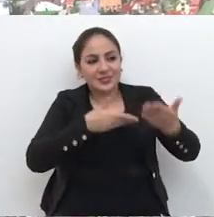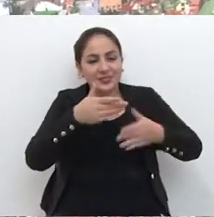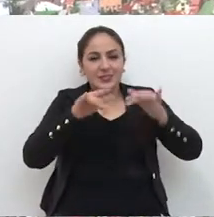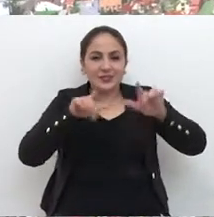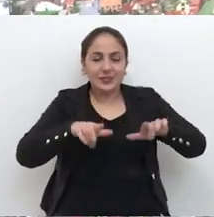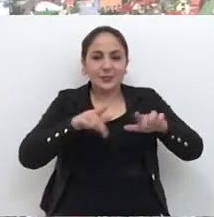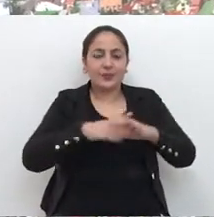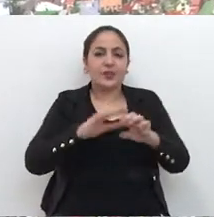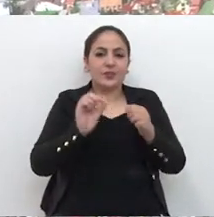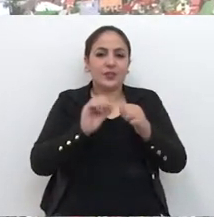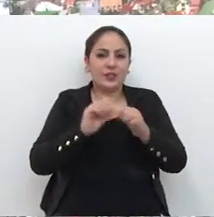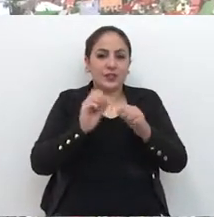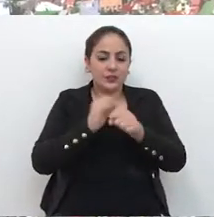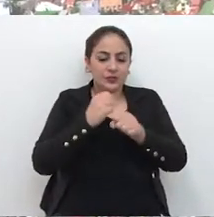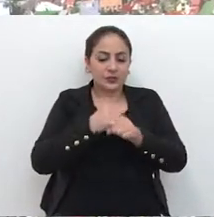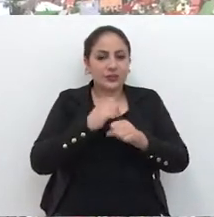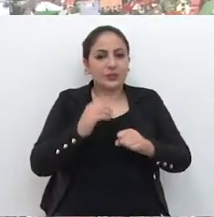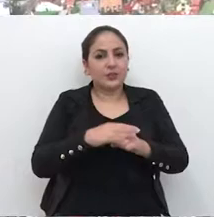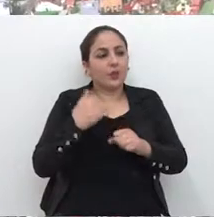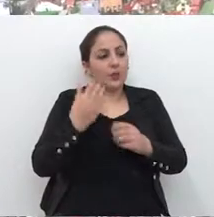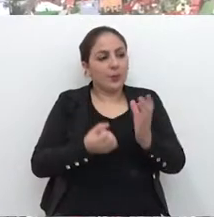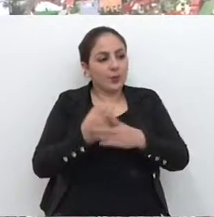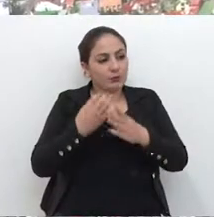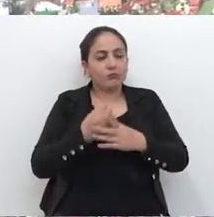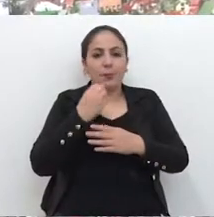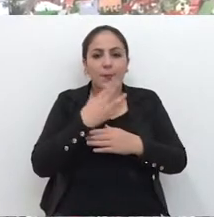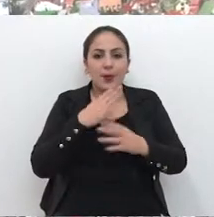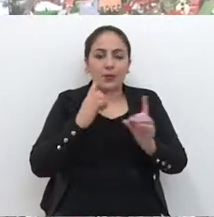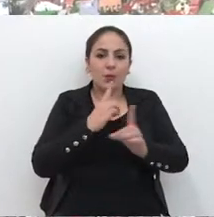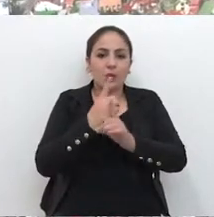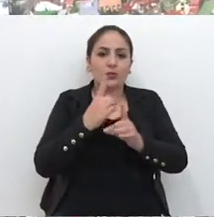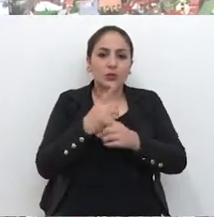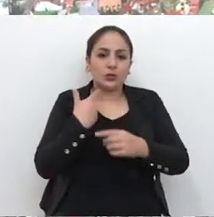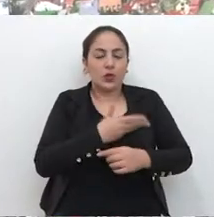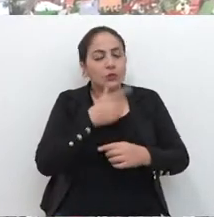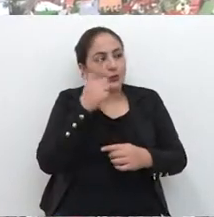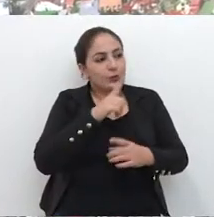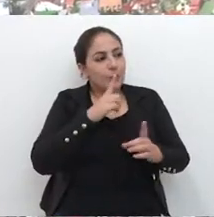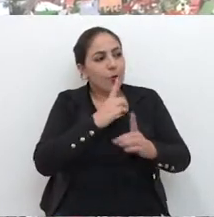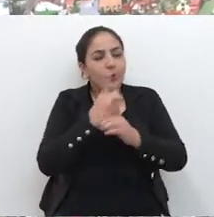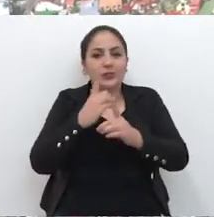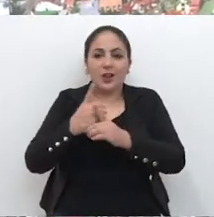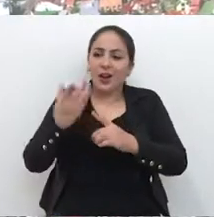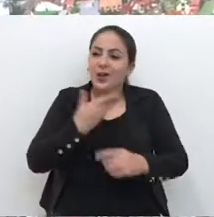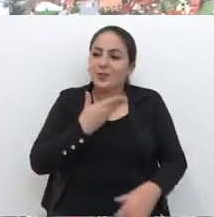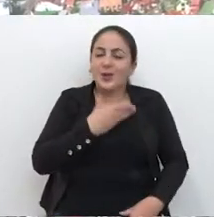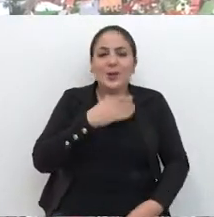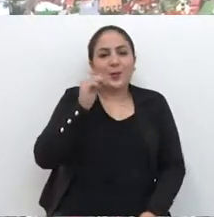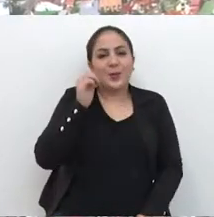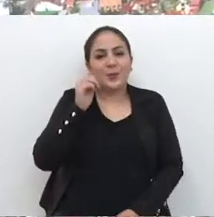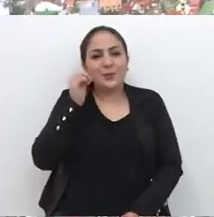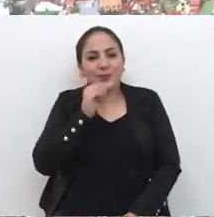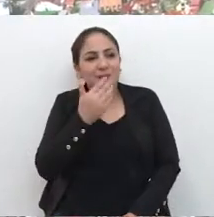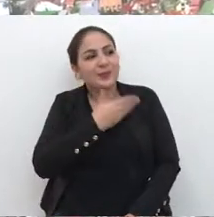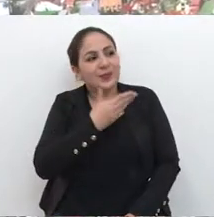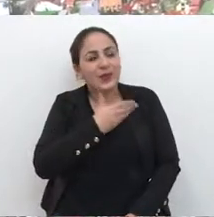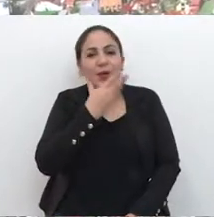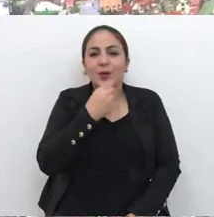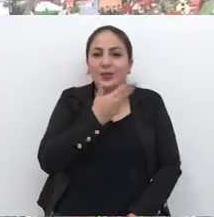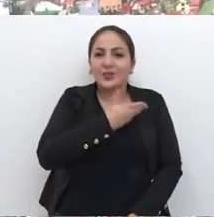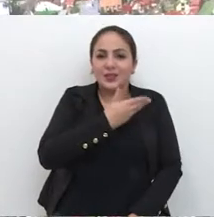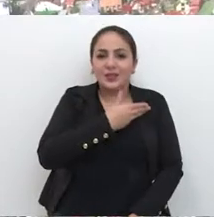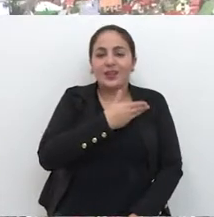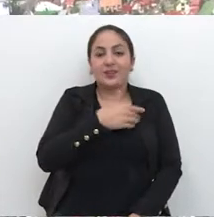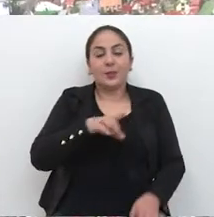DATs, e aonde serão construídos. Então, foi produtivo o encontro, ali eu pude também encontrar amigos e amigas que lá